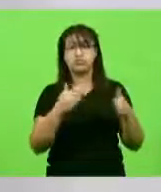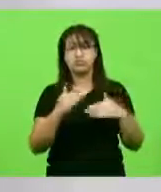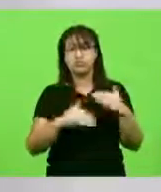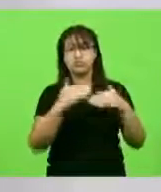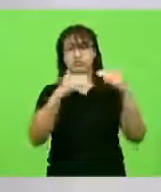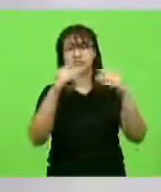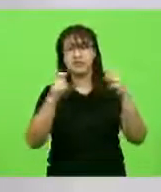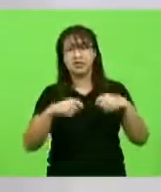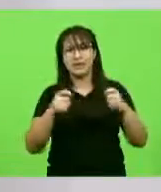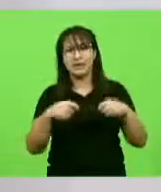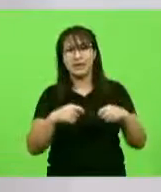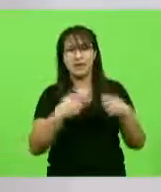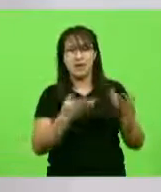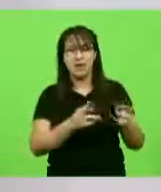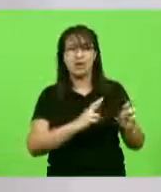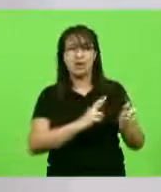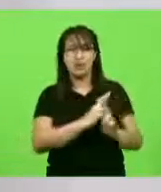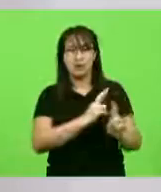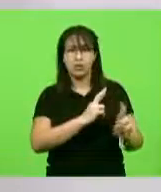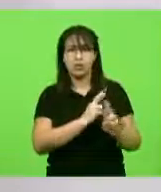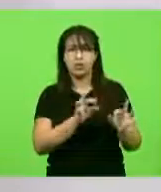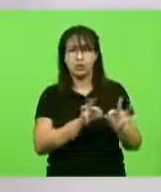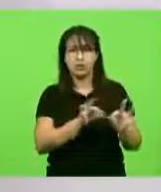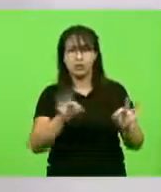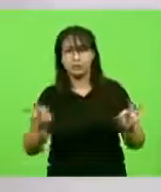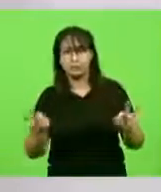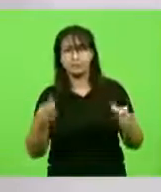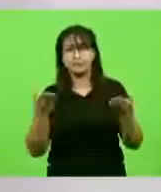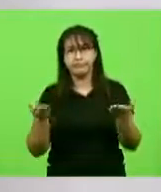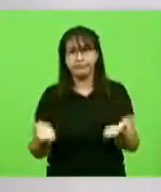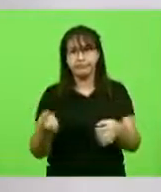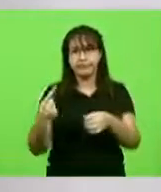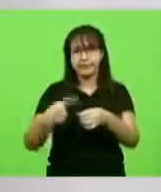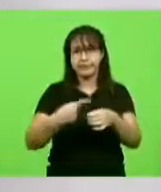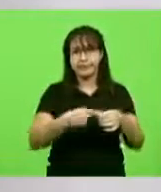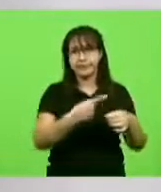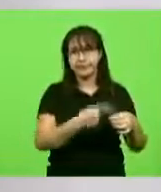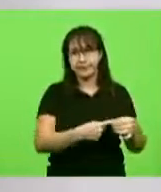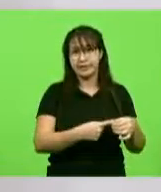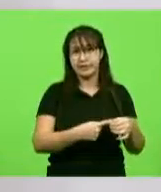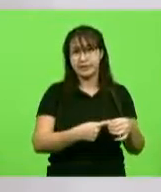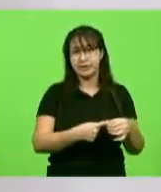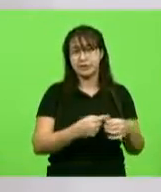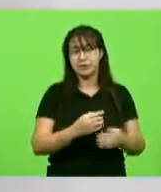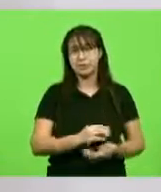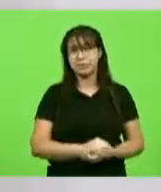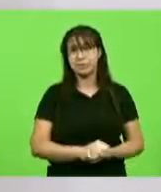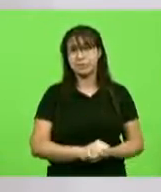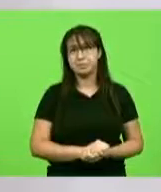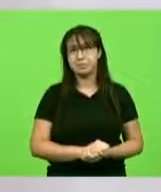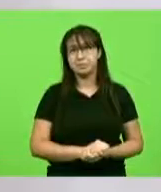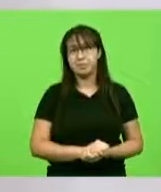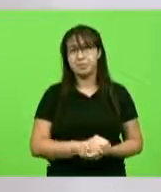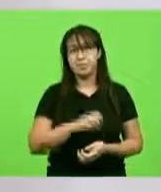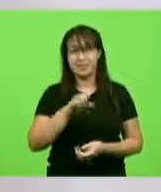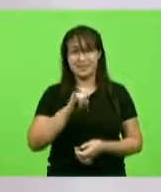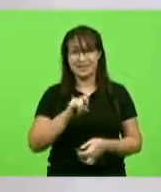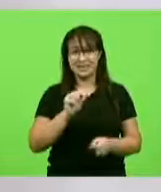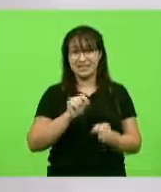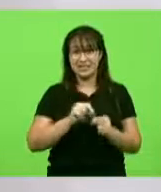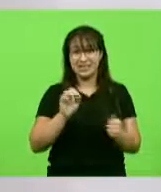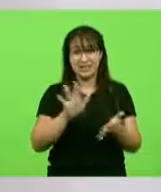interligam as nossas regiões entre si e criam alternativas para essas artérias. se nós não fizermos isso,